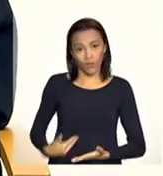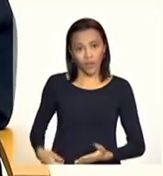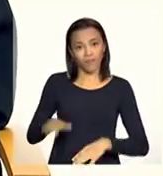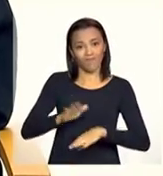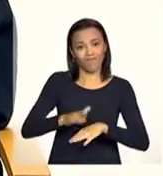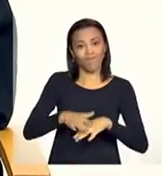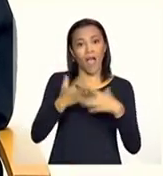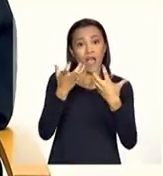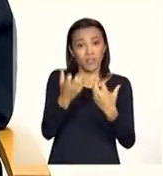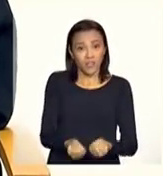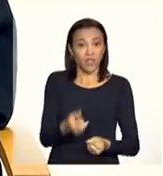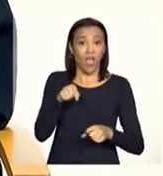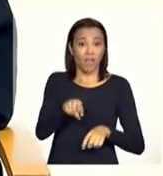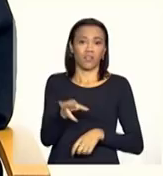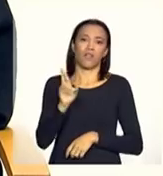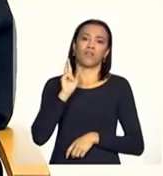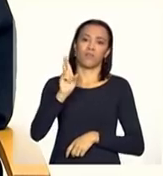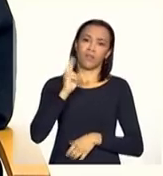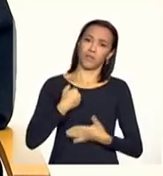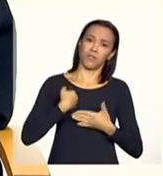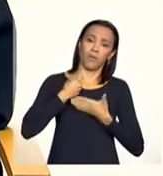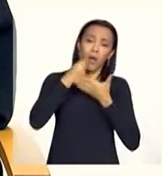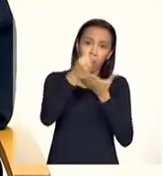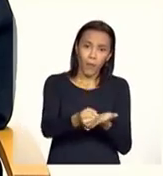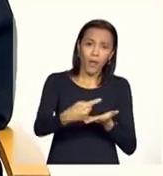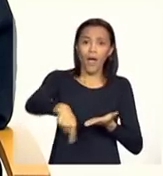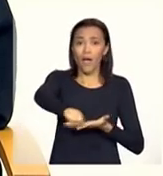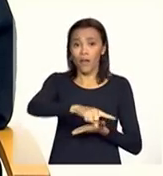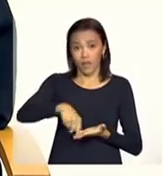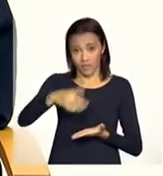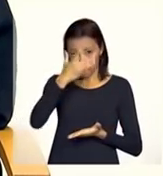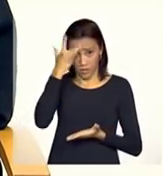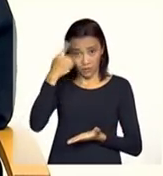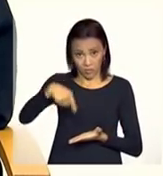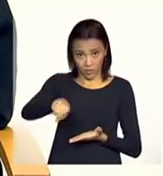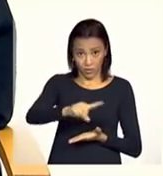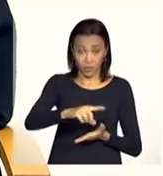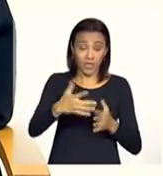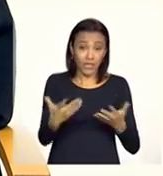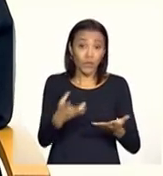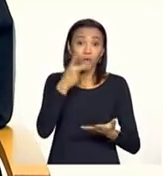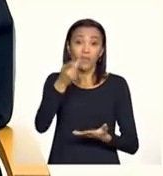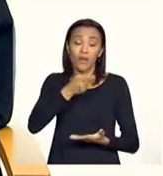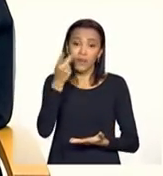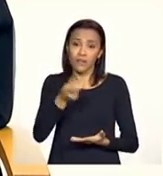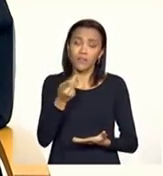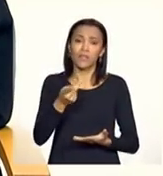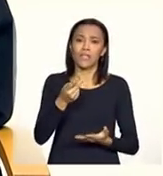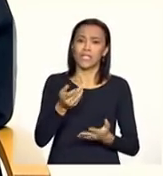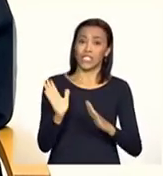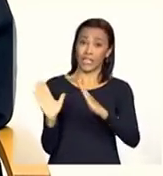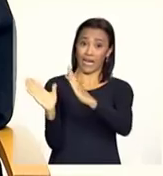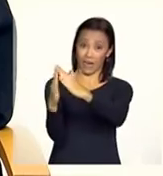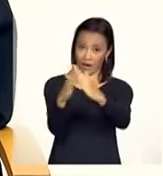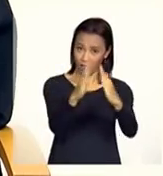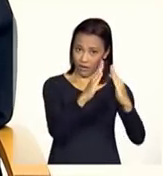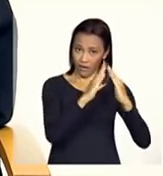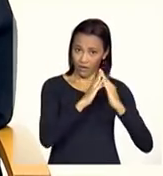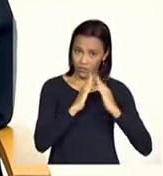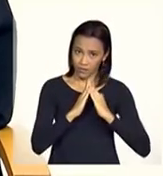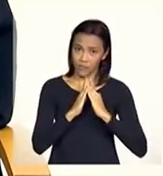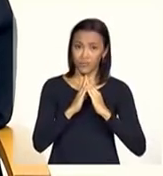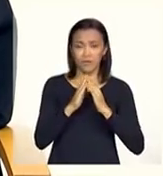precisa dar um suporte, um apoio maior para essas pessoas. Então, nós estamos falando de unidades residenciais, de casas